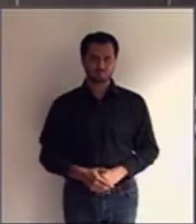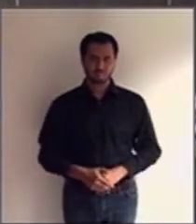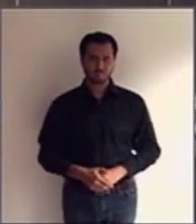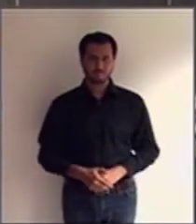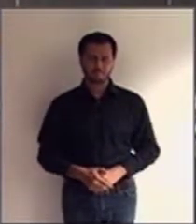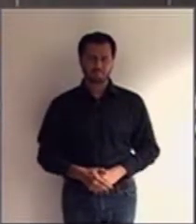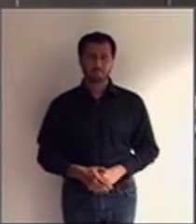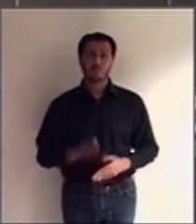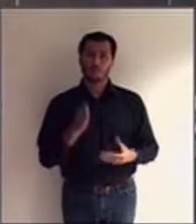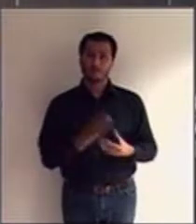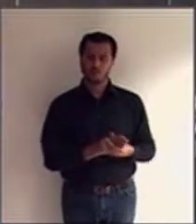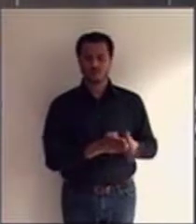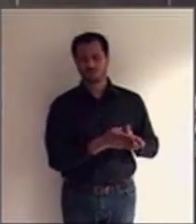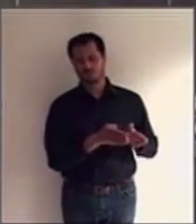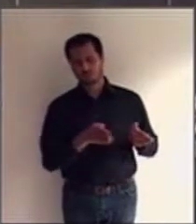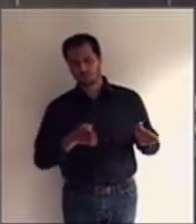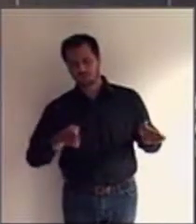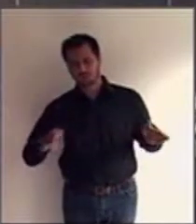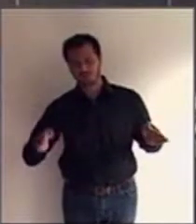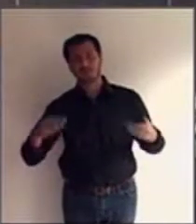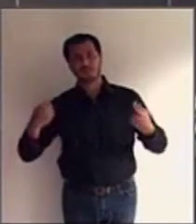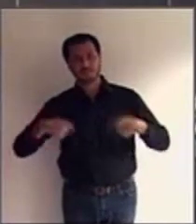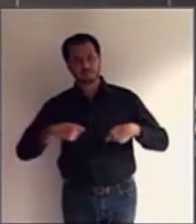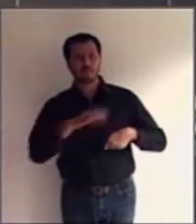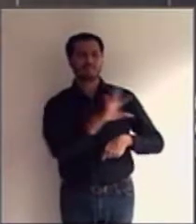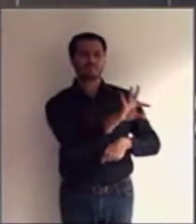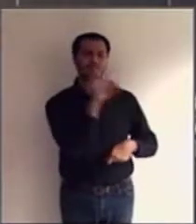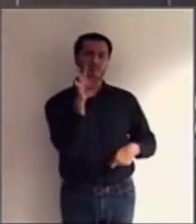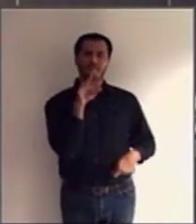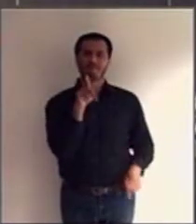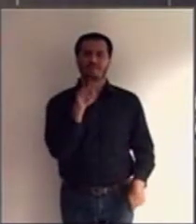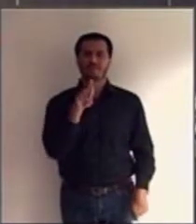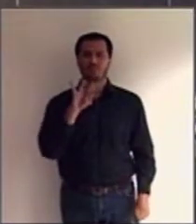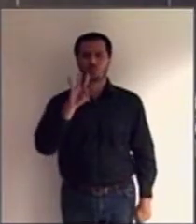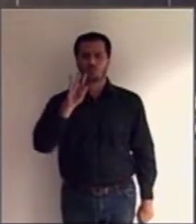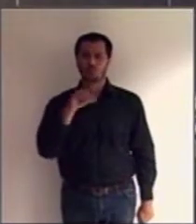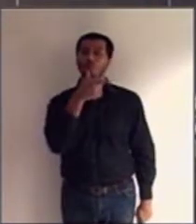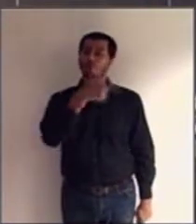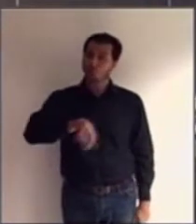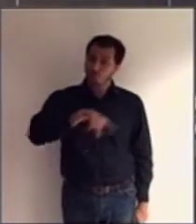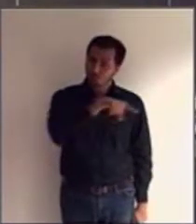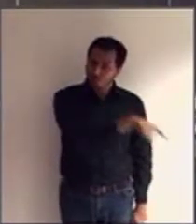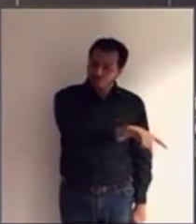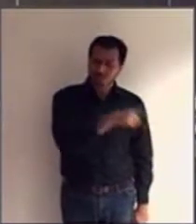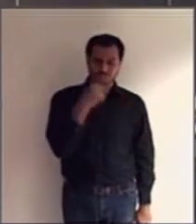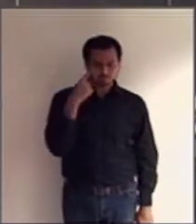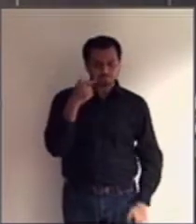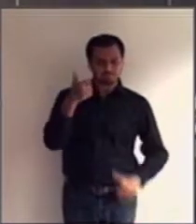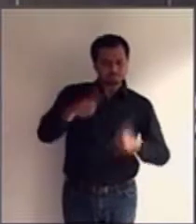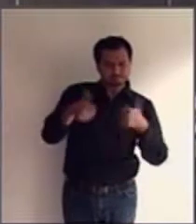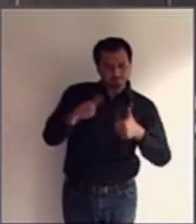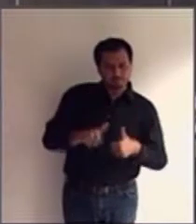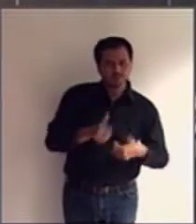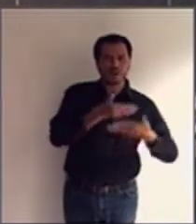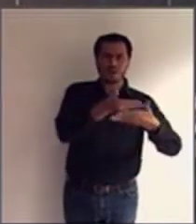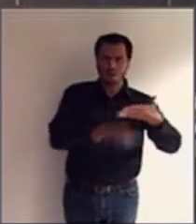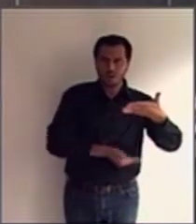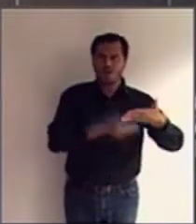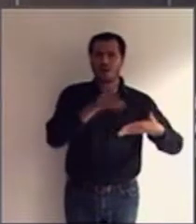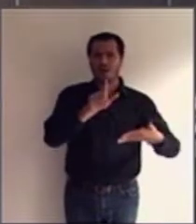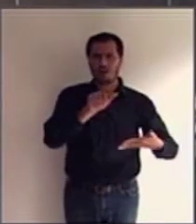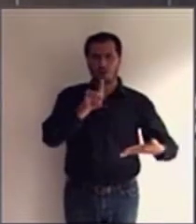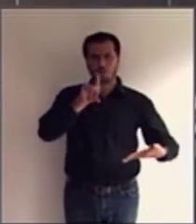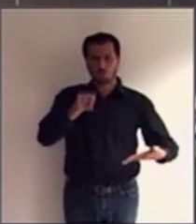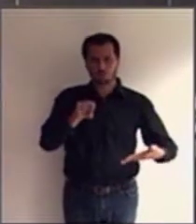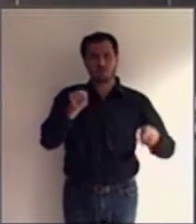da interdição, o juiz deve novamente nomear um perito para com base no laudo pericial e, melhor dizendo, com base em uma equipe